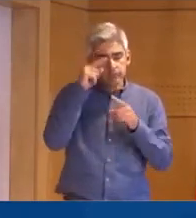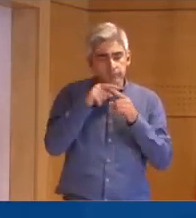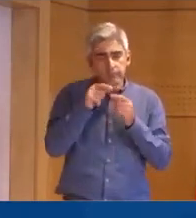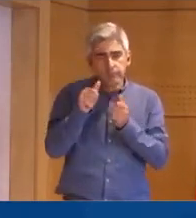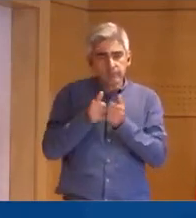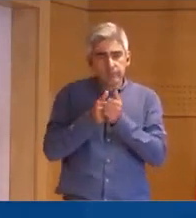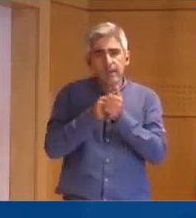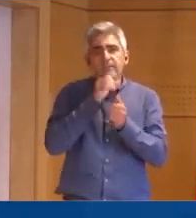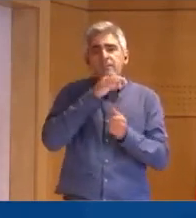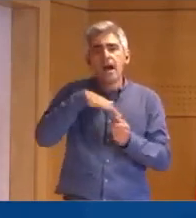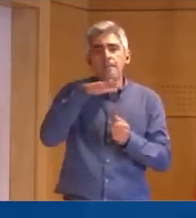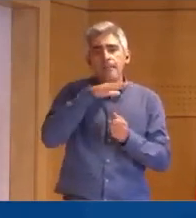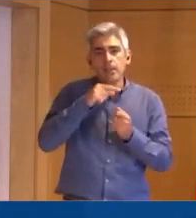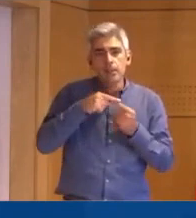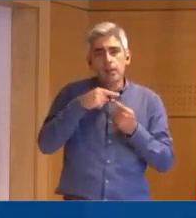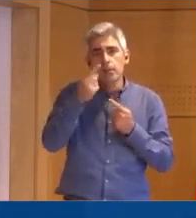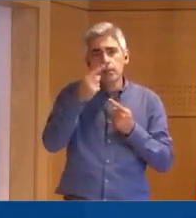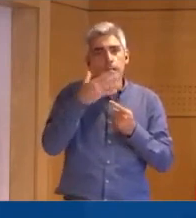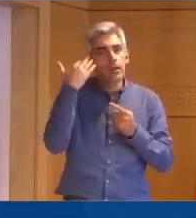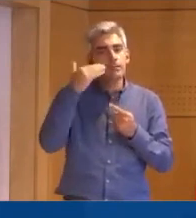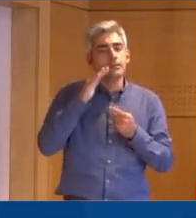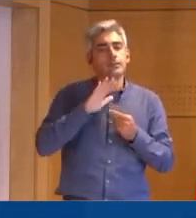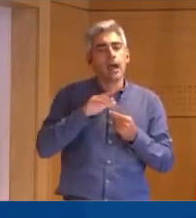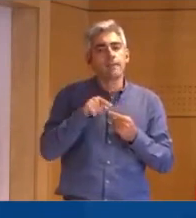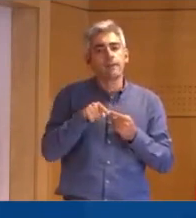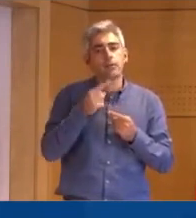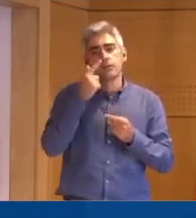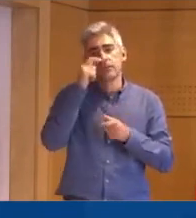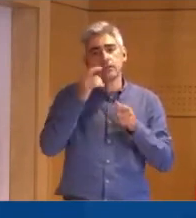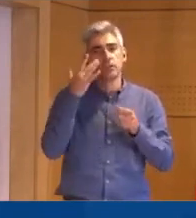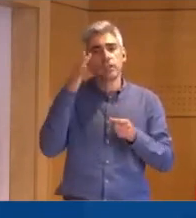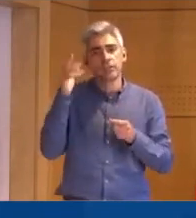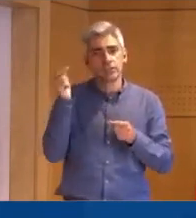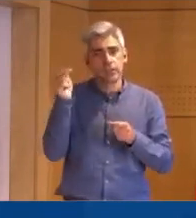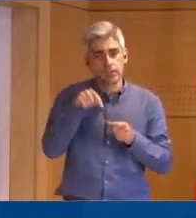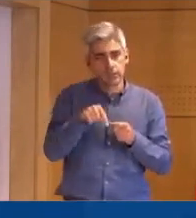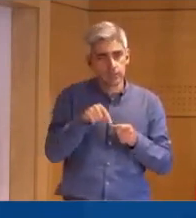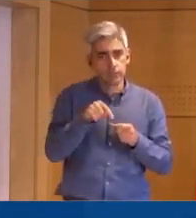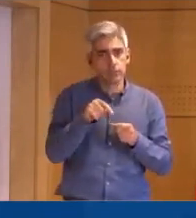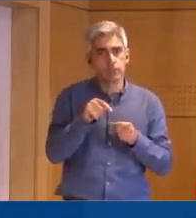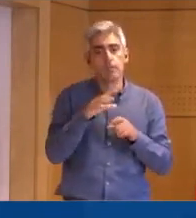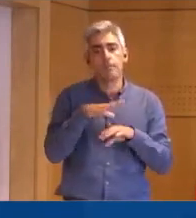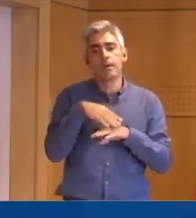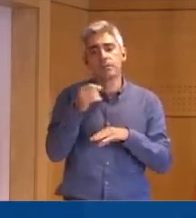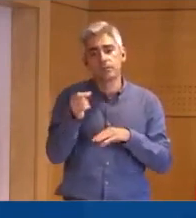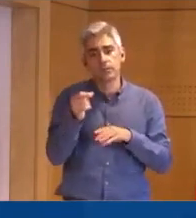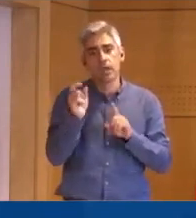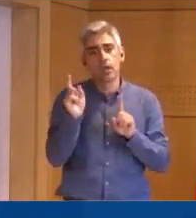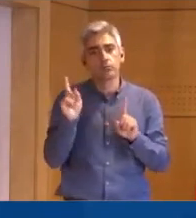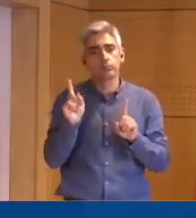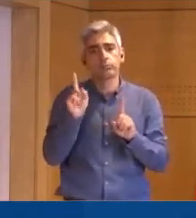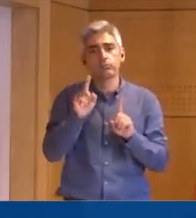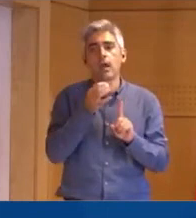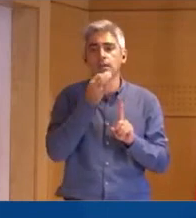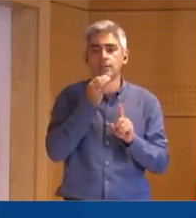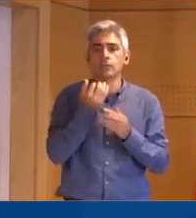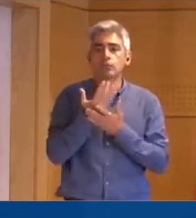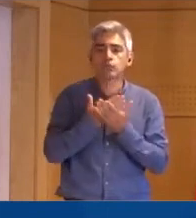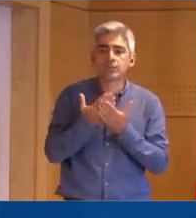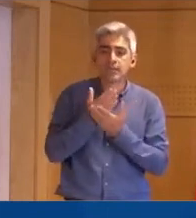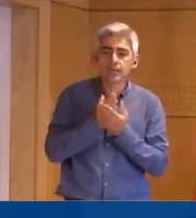acompanhamento dos familiares. Até aqui vinha um cidadão estrangeiro e só mais tarde, quando o seu processo estivesse